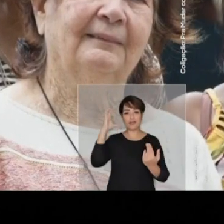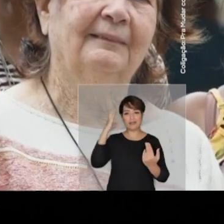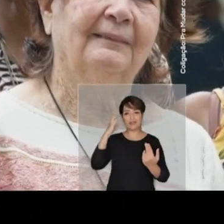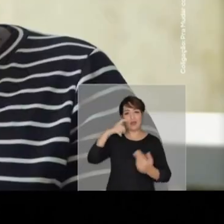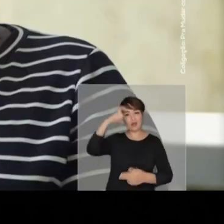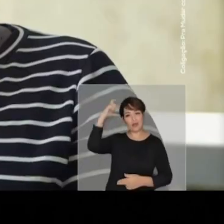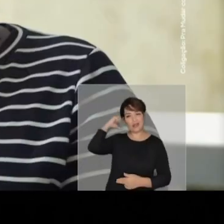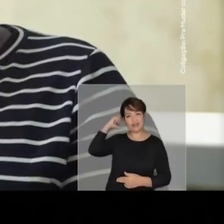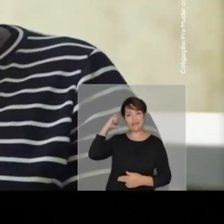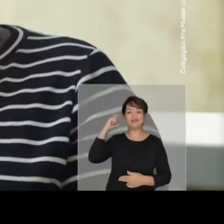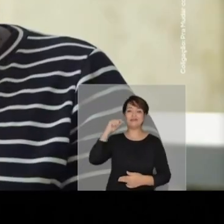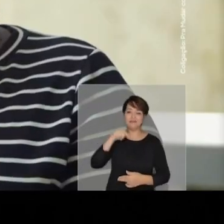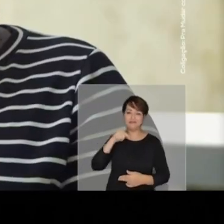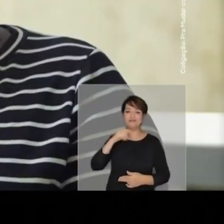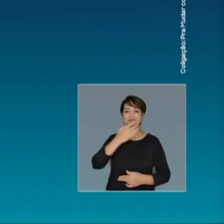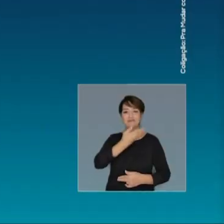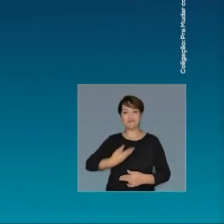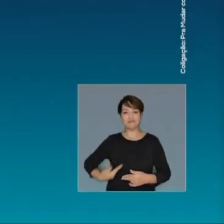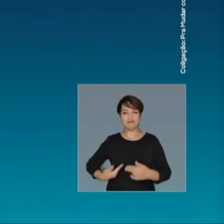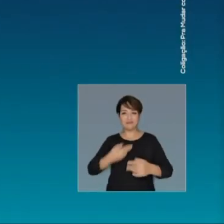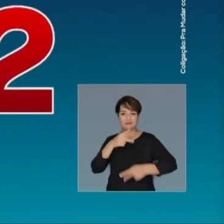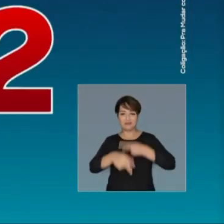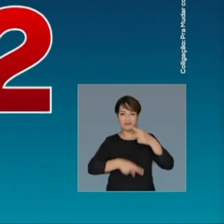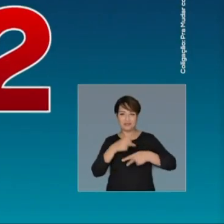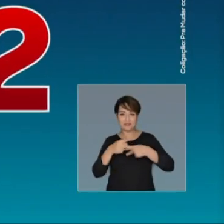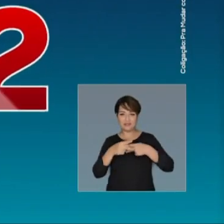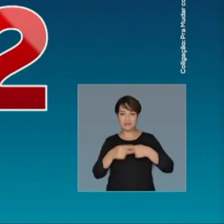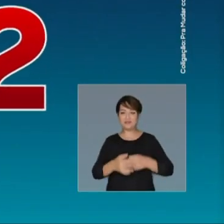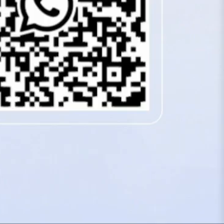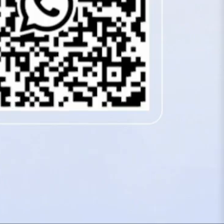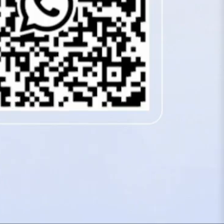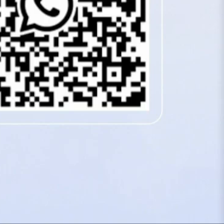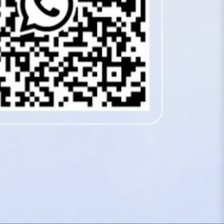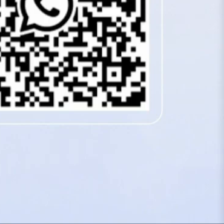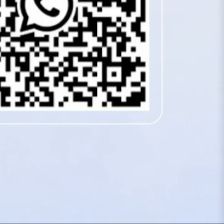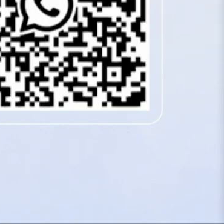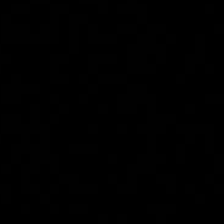fez em Niterói. Esse é o Rodrigo Neves. Esse governa para o povo.